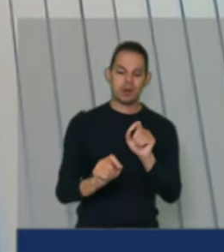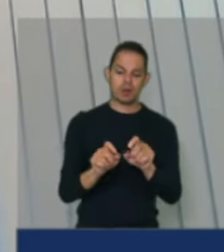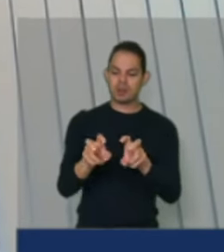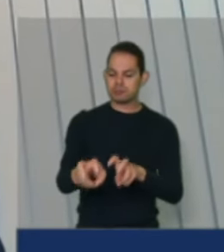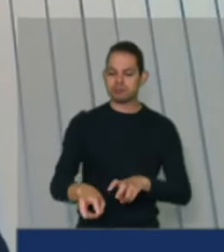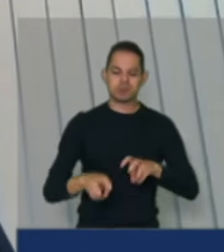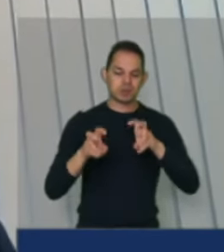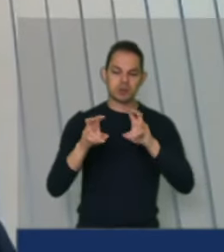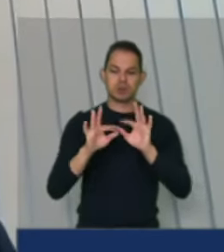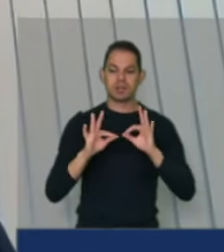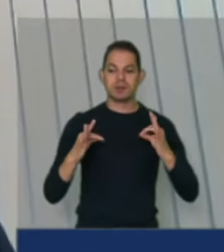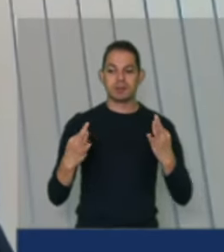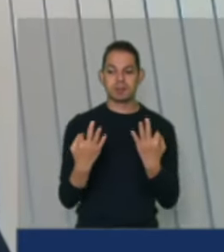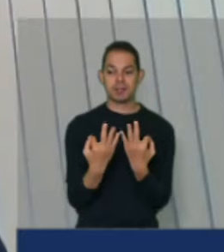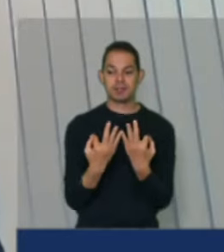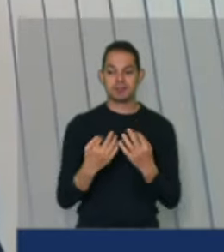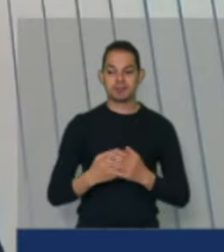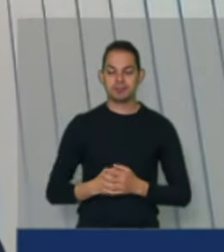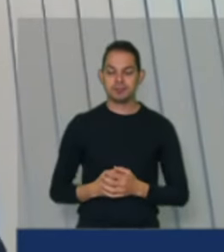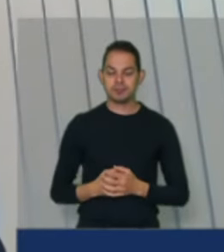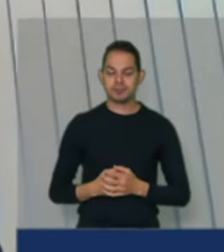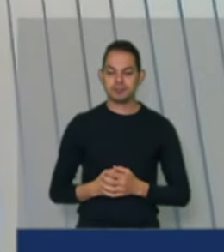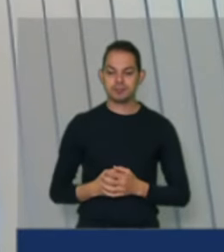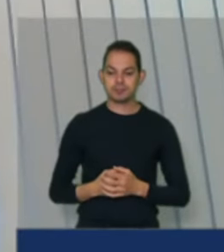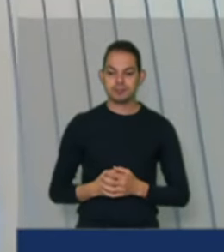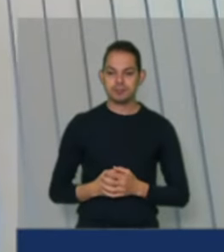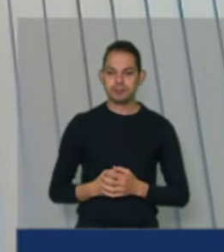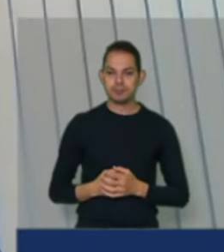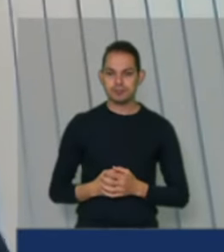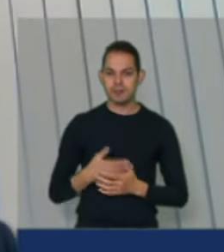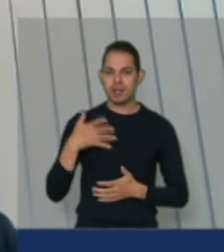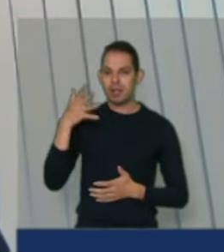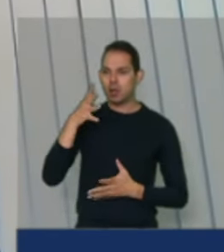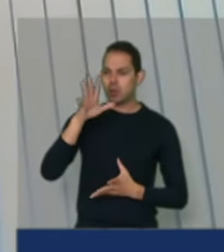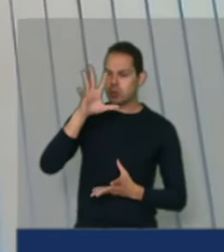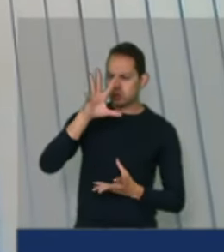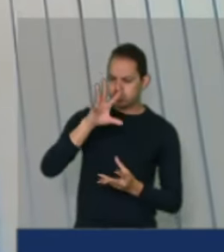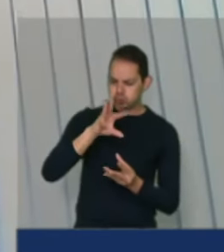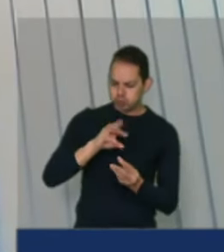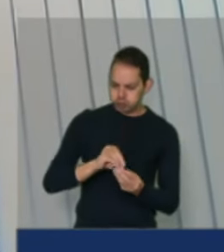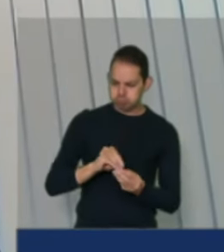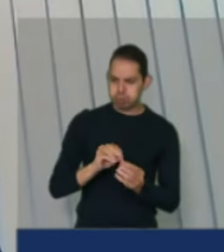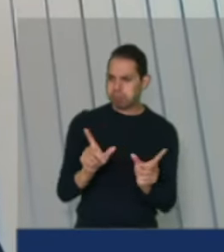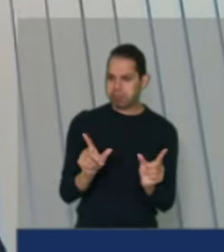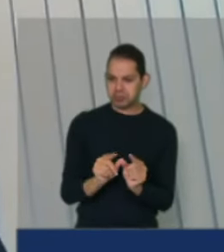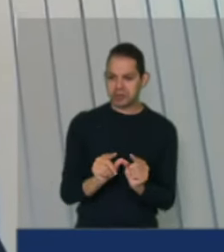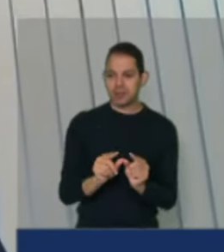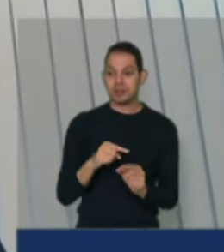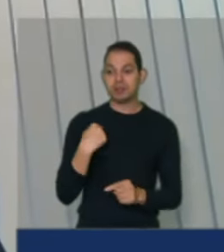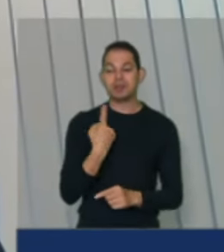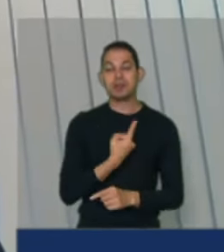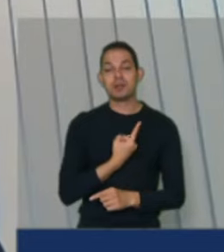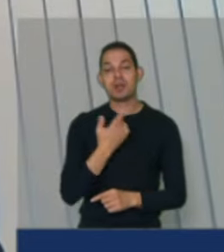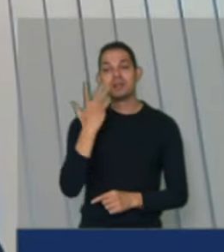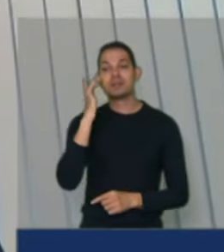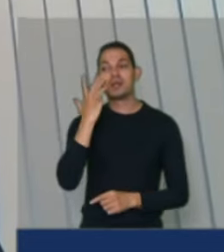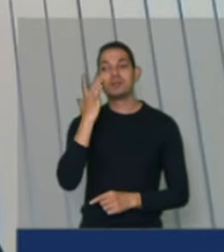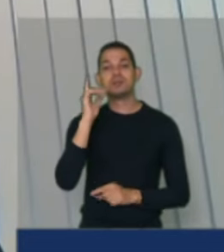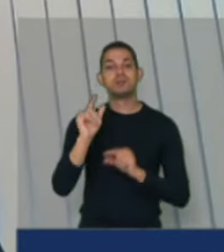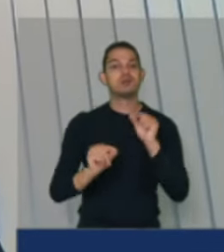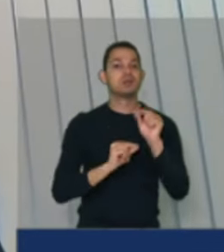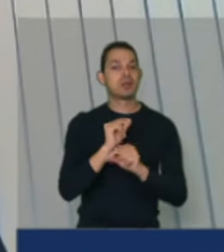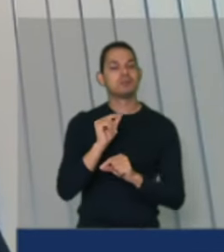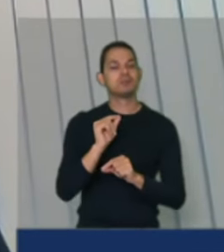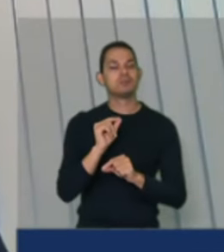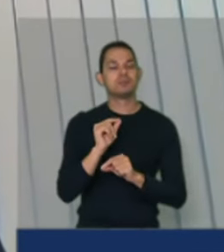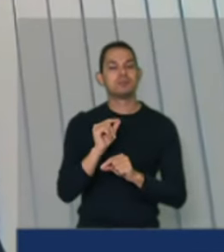sendo bem conciso e bem resumido nós acreditamos na relevância